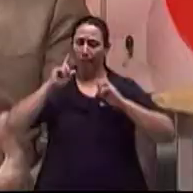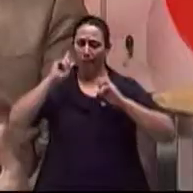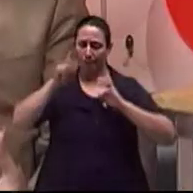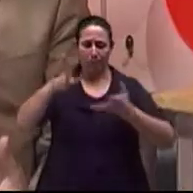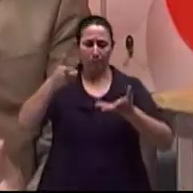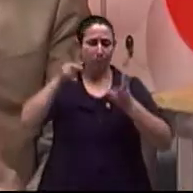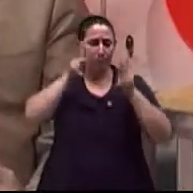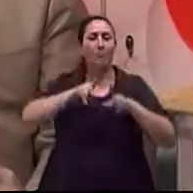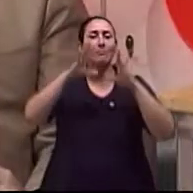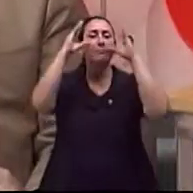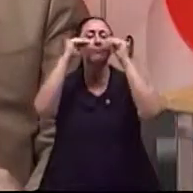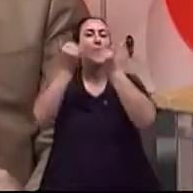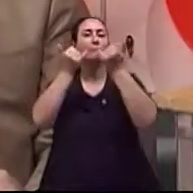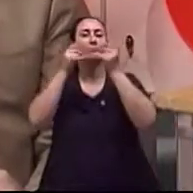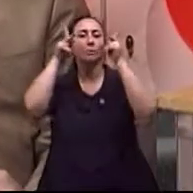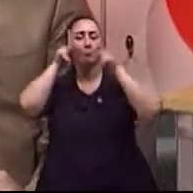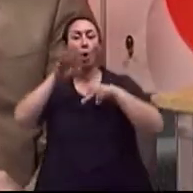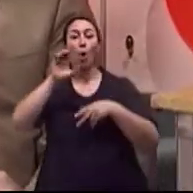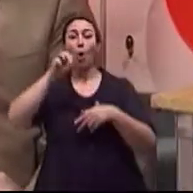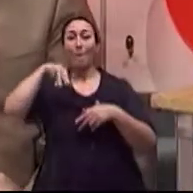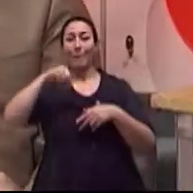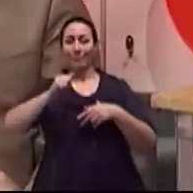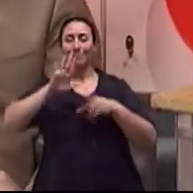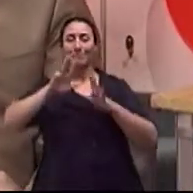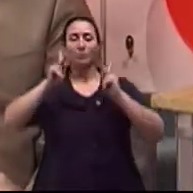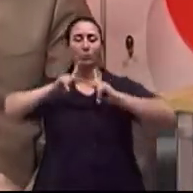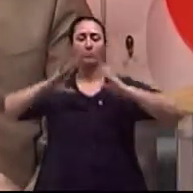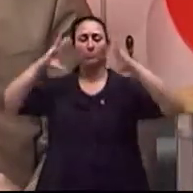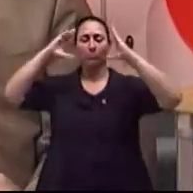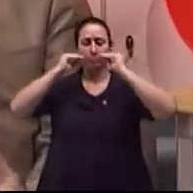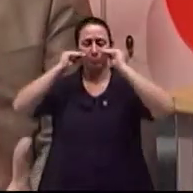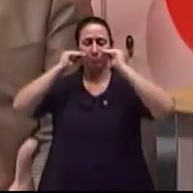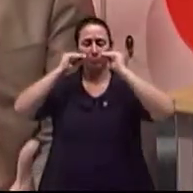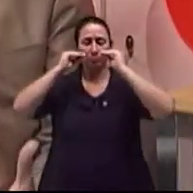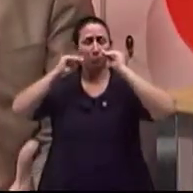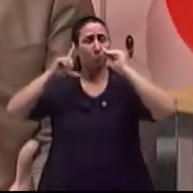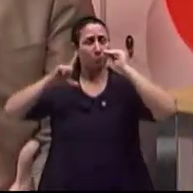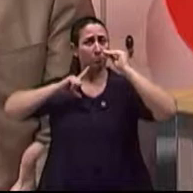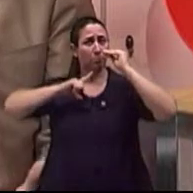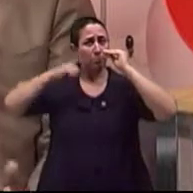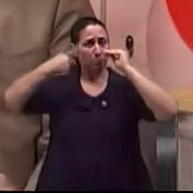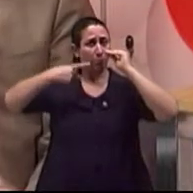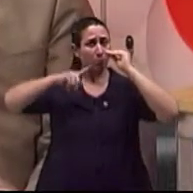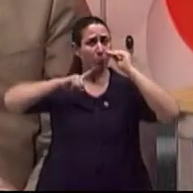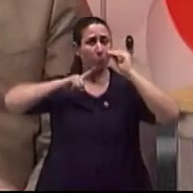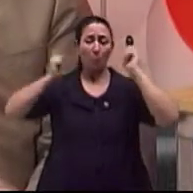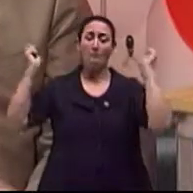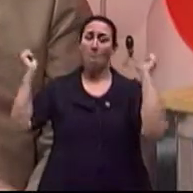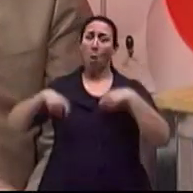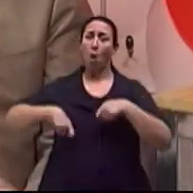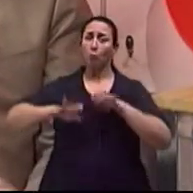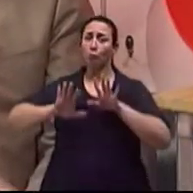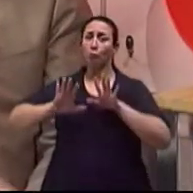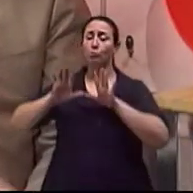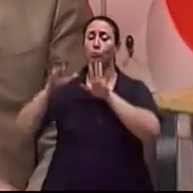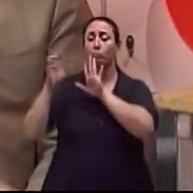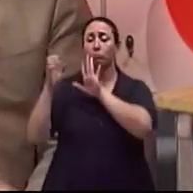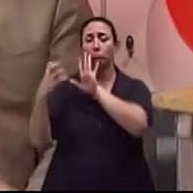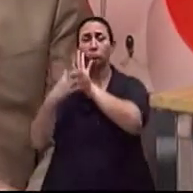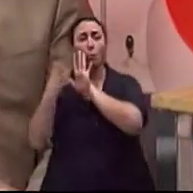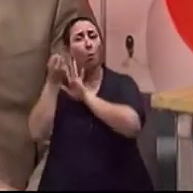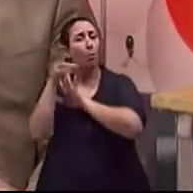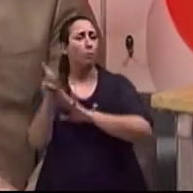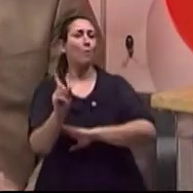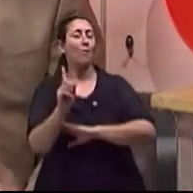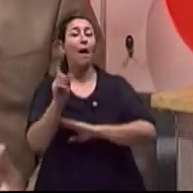isso, que voltam do coma e tal E tem uma série de experiências que transcendem Ah, pode ser só simbólico? Pode Pode ser, eu não me importo com